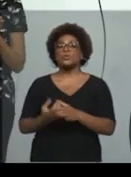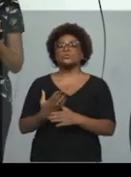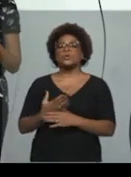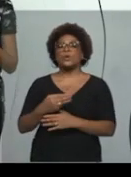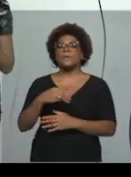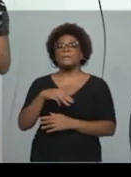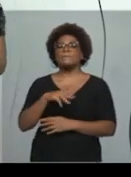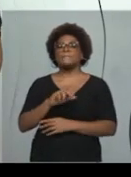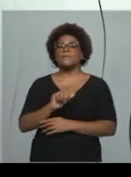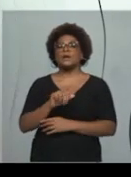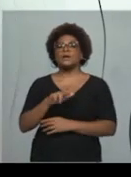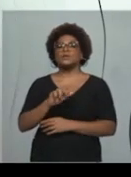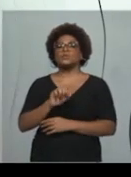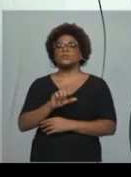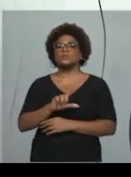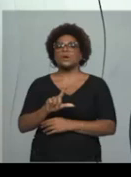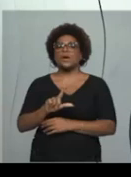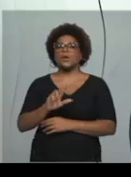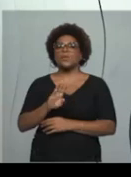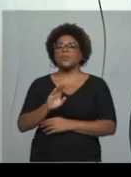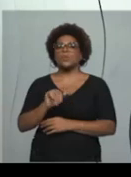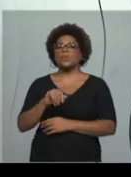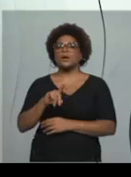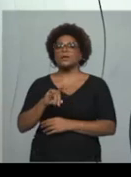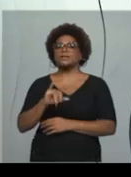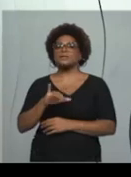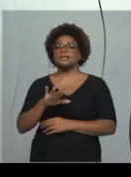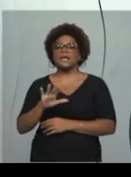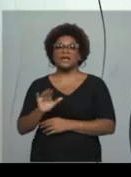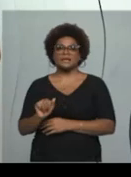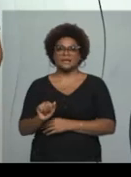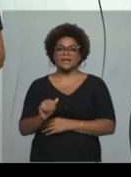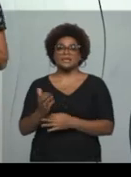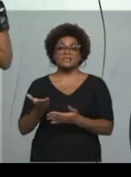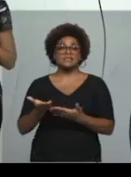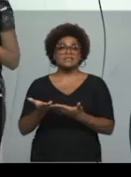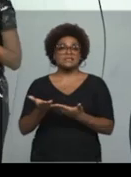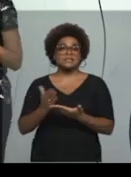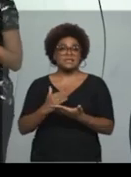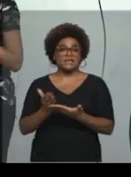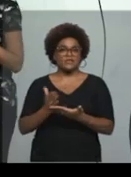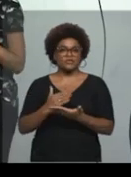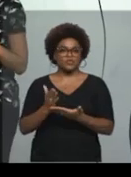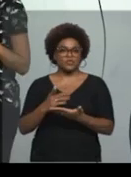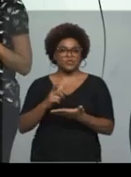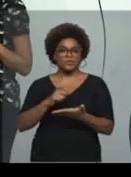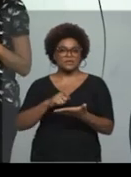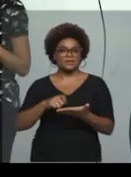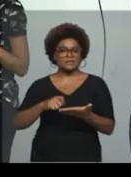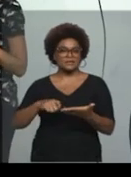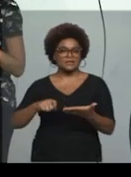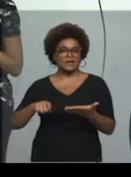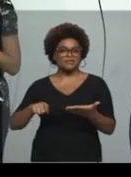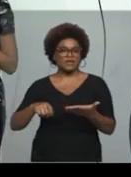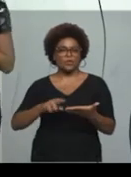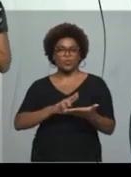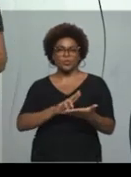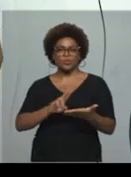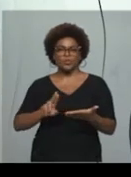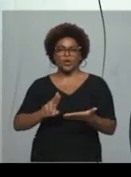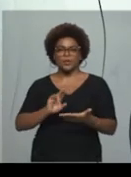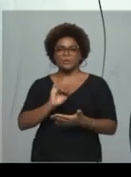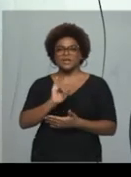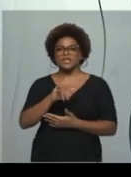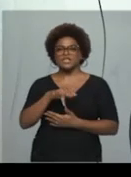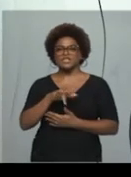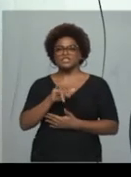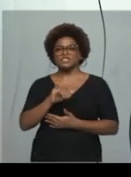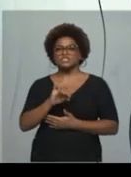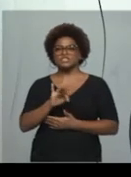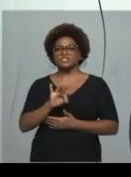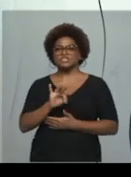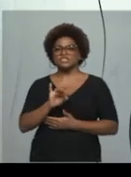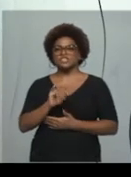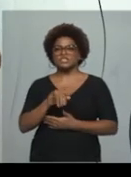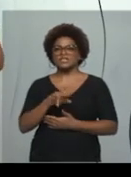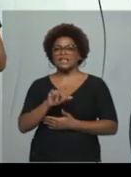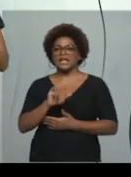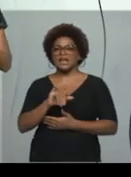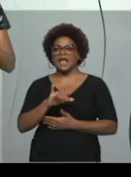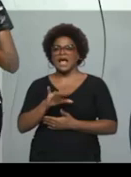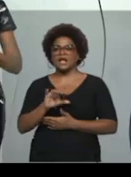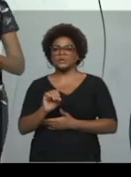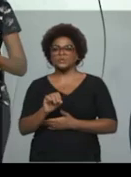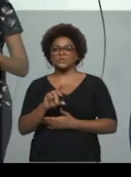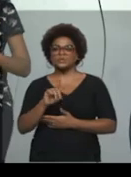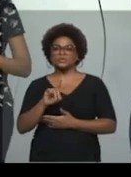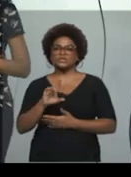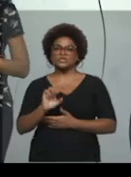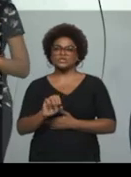de um livro que ele escreveu, chamado Itinerário de Pazárgada. eu quero